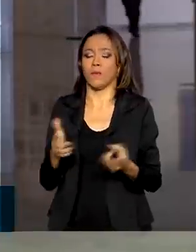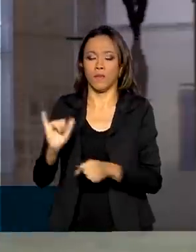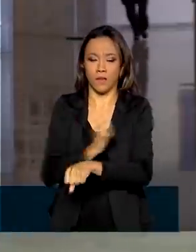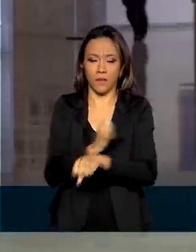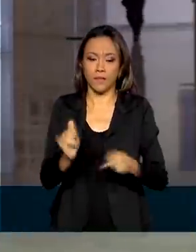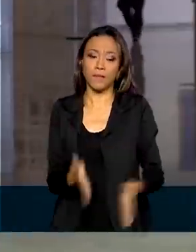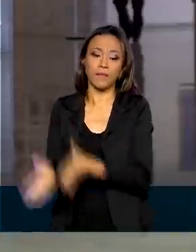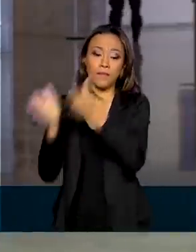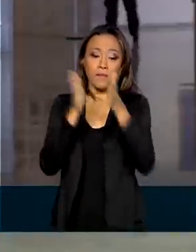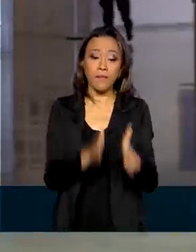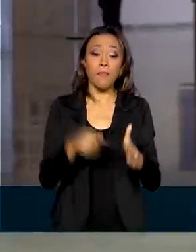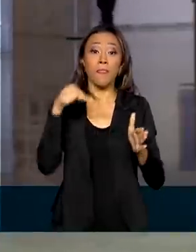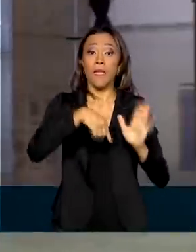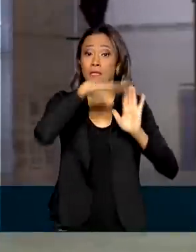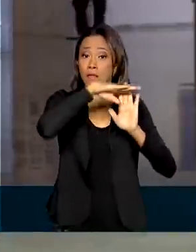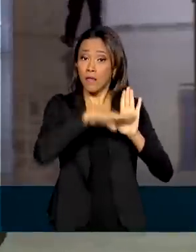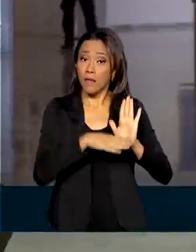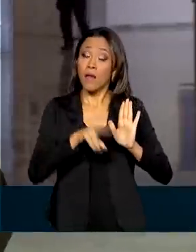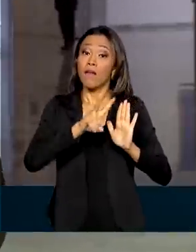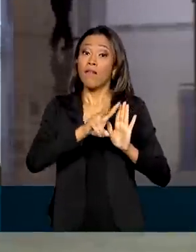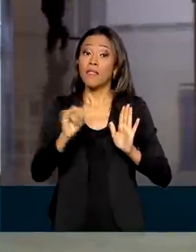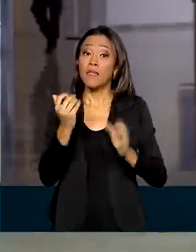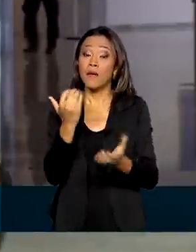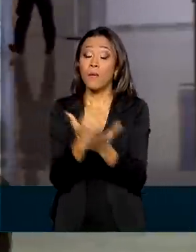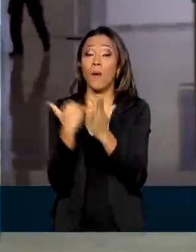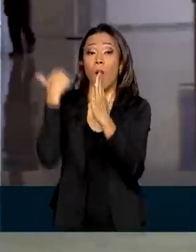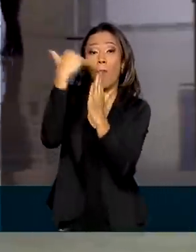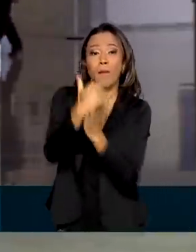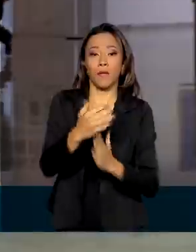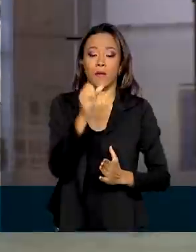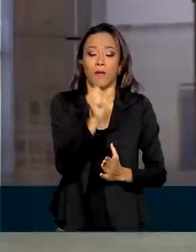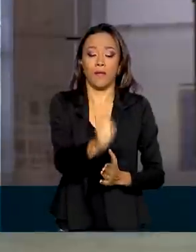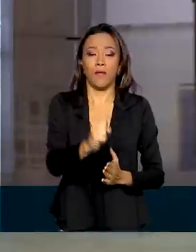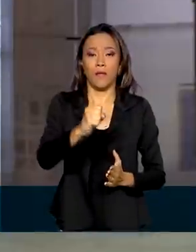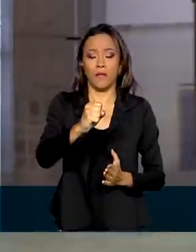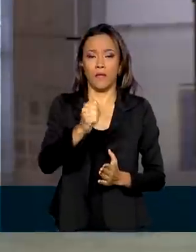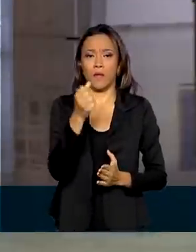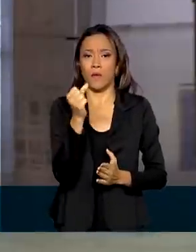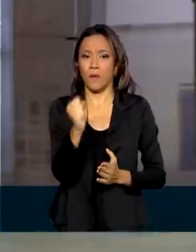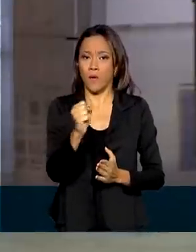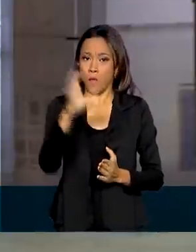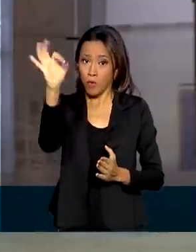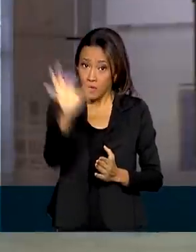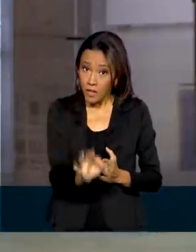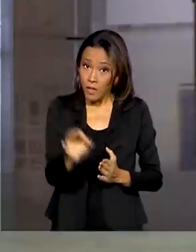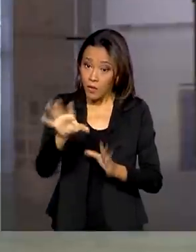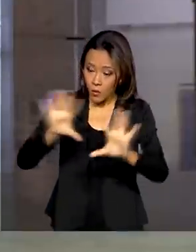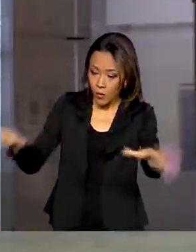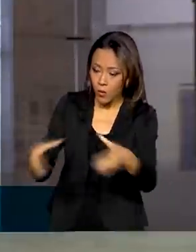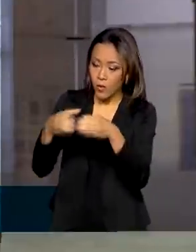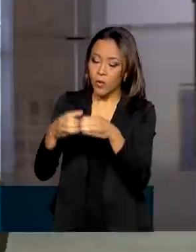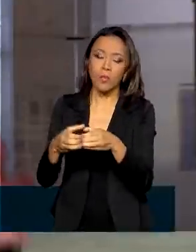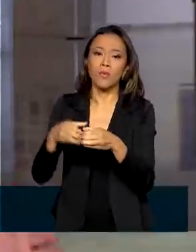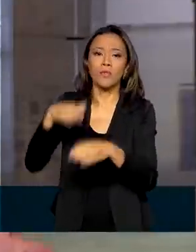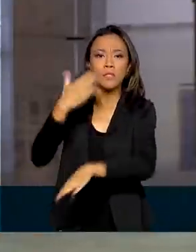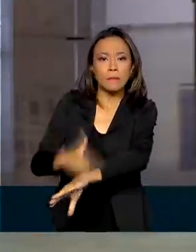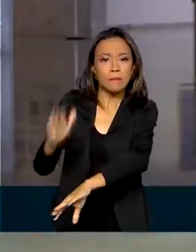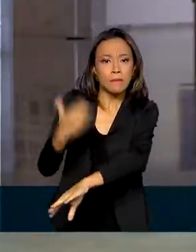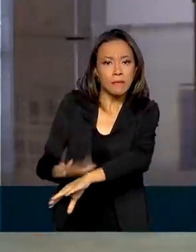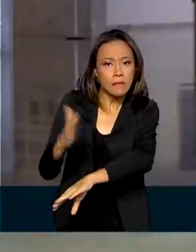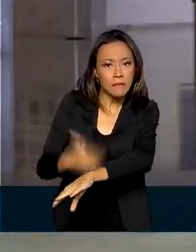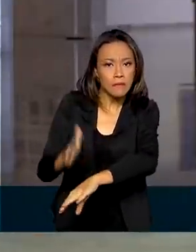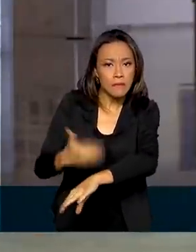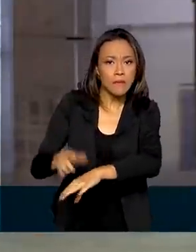dentro do Vigiar SUS é o aumento em 89% no número de especialistas treinados no nível fundamental